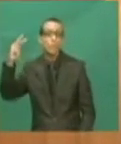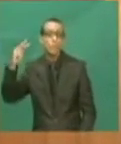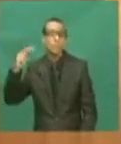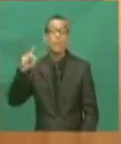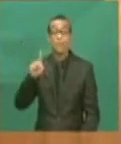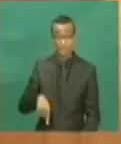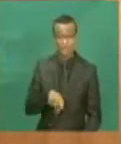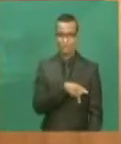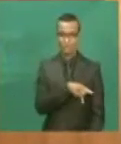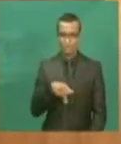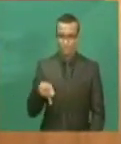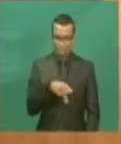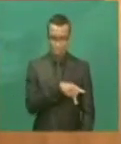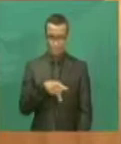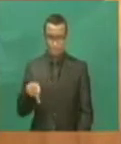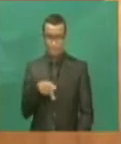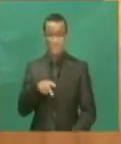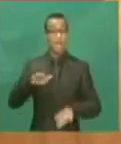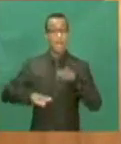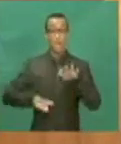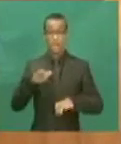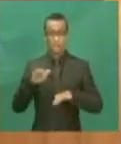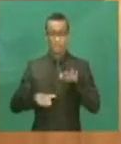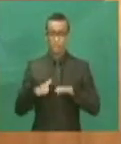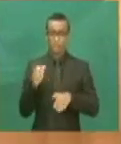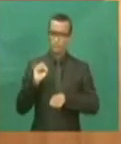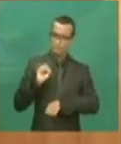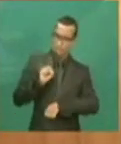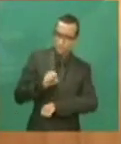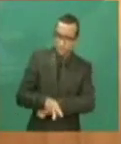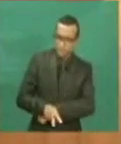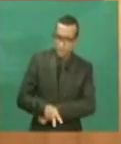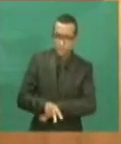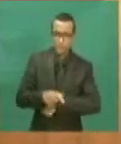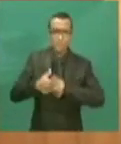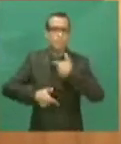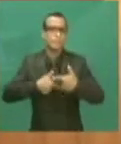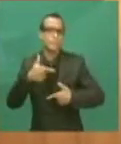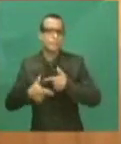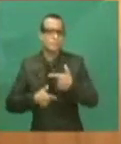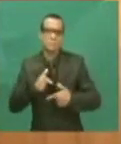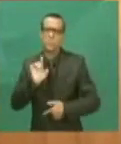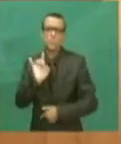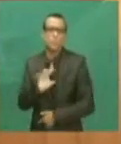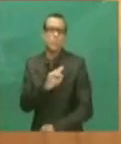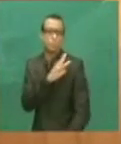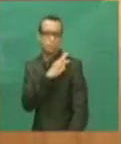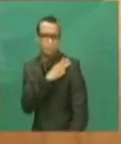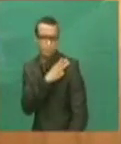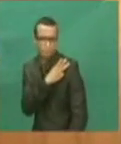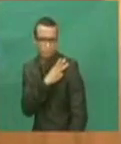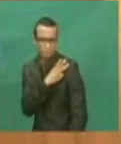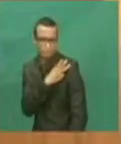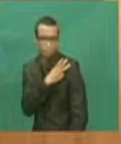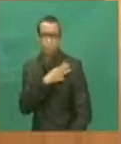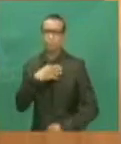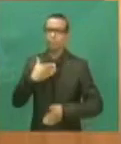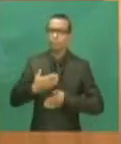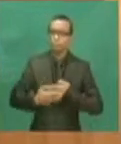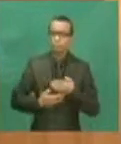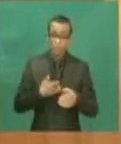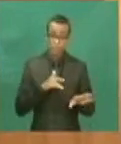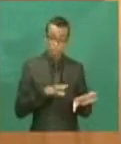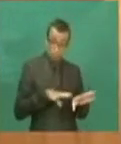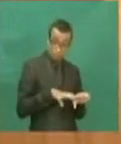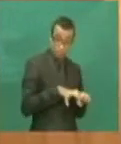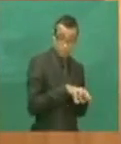professores que às vezes entraram na rede estadual apenas com ensino médio, que depois concluíram